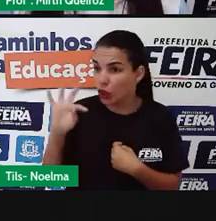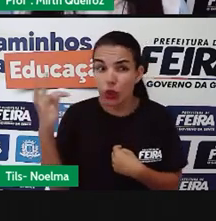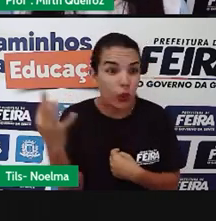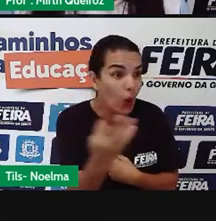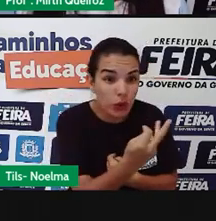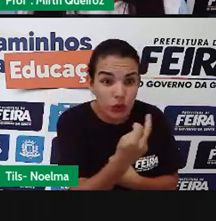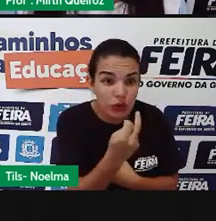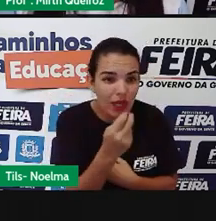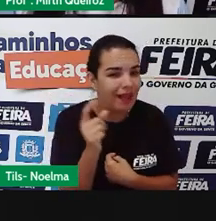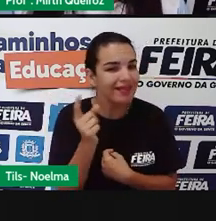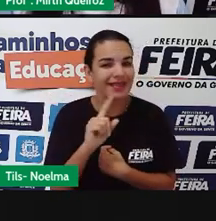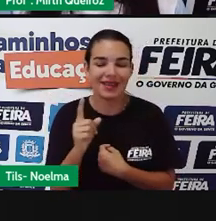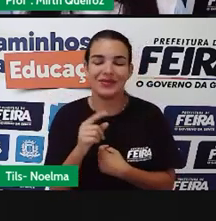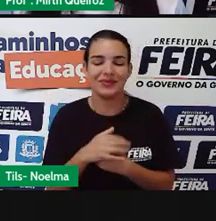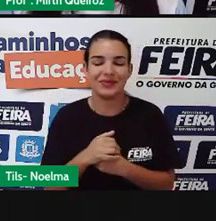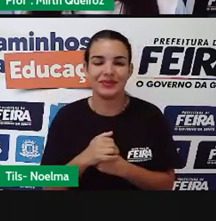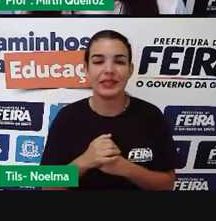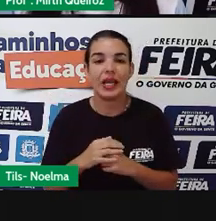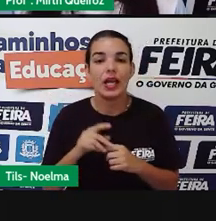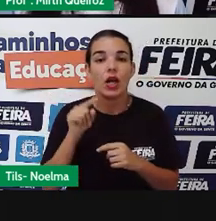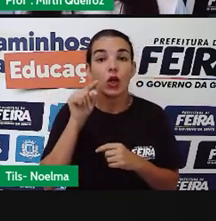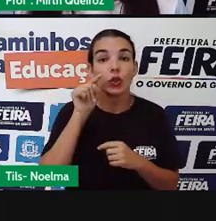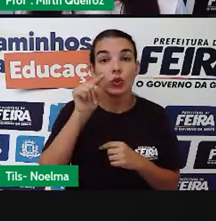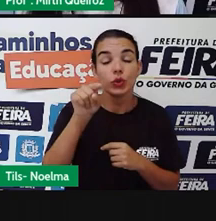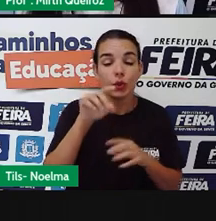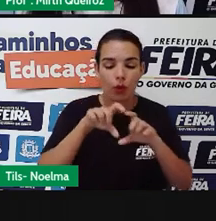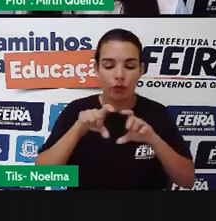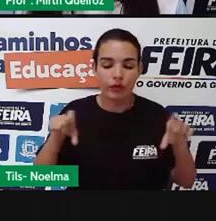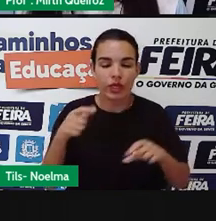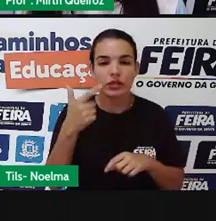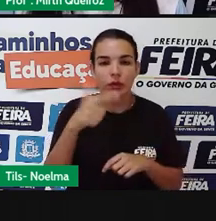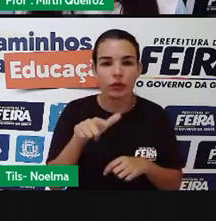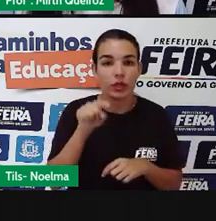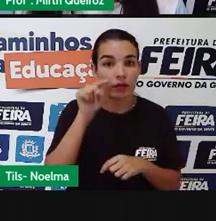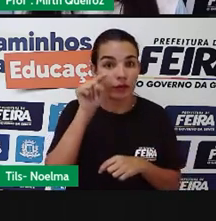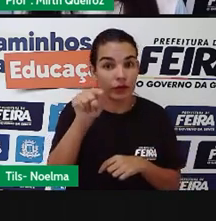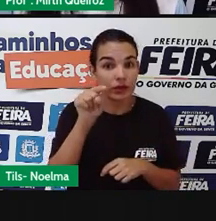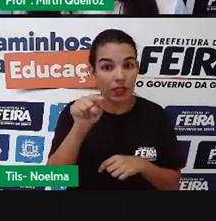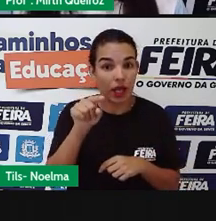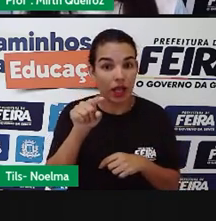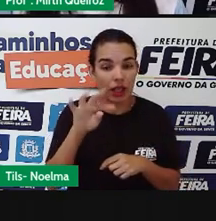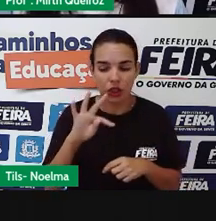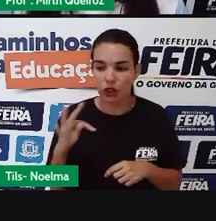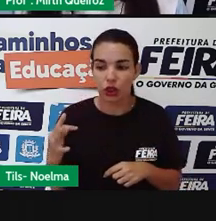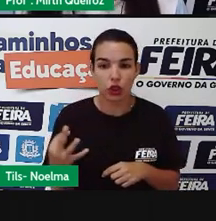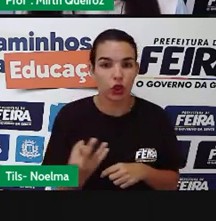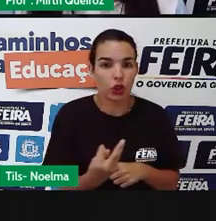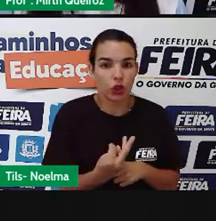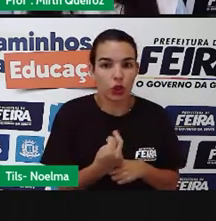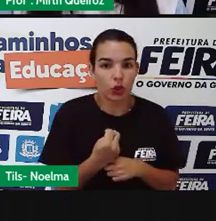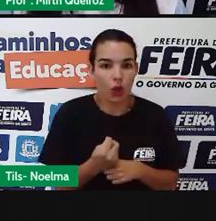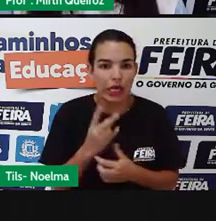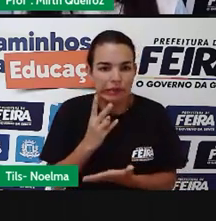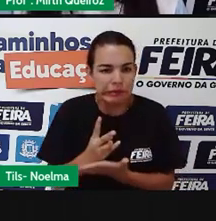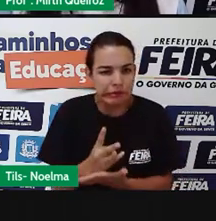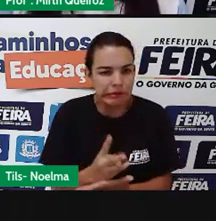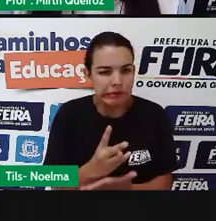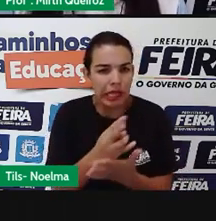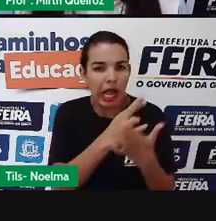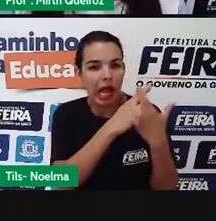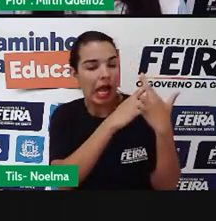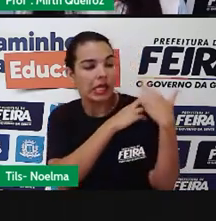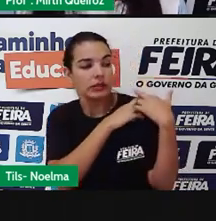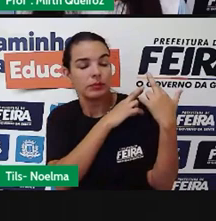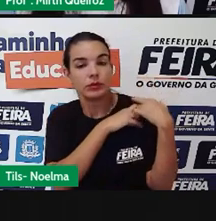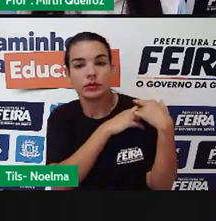Tu te torna eternamente responsável por aquilo que cativa. Essa frase é muito forte, né? Nós somos